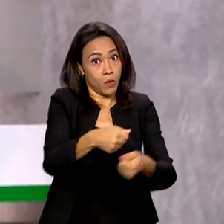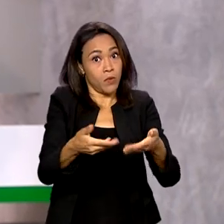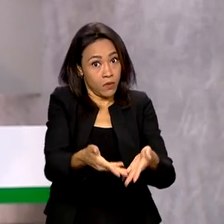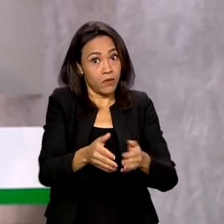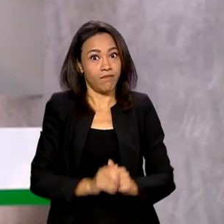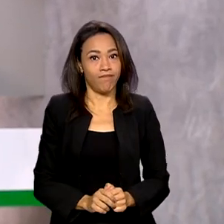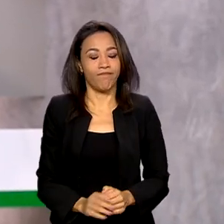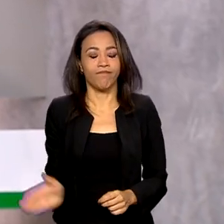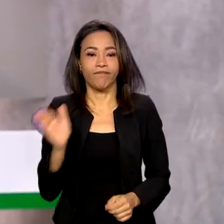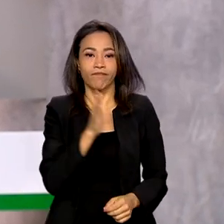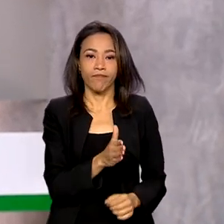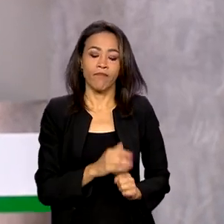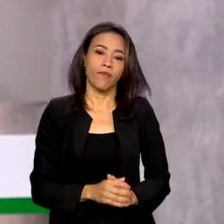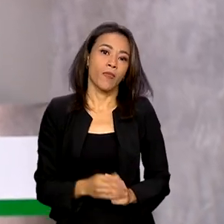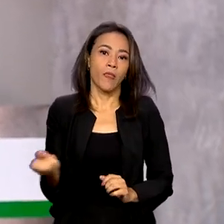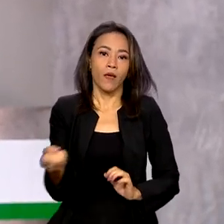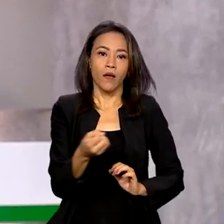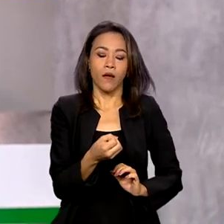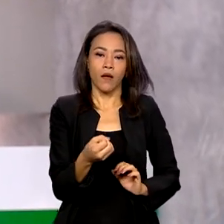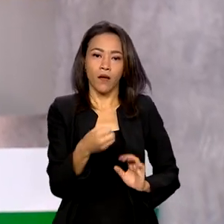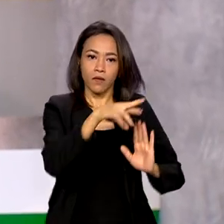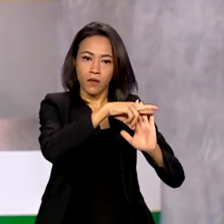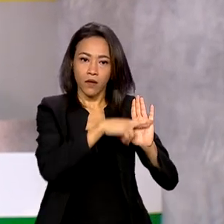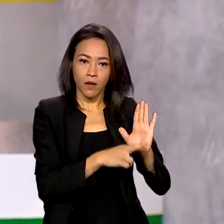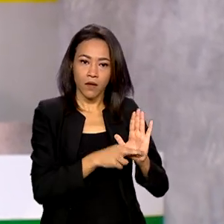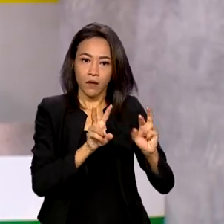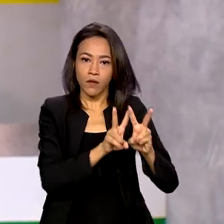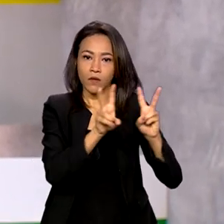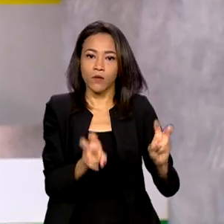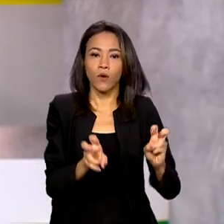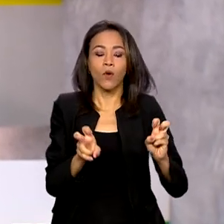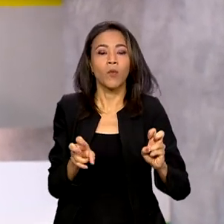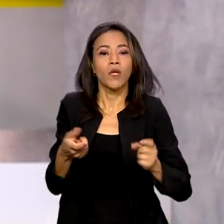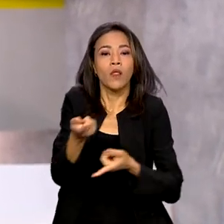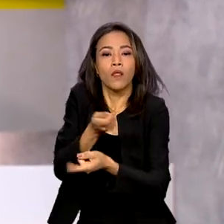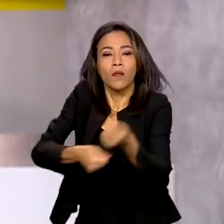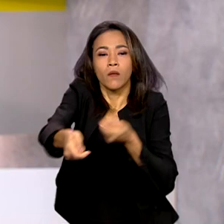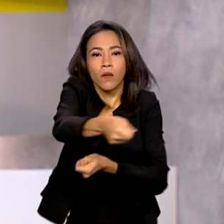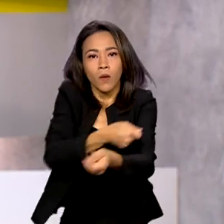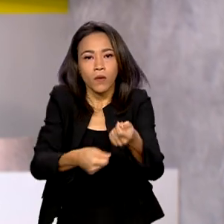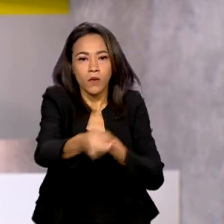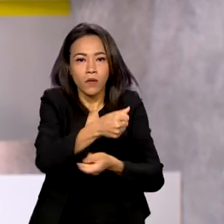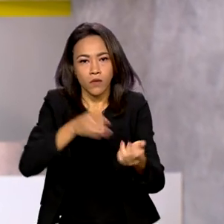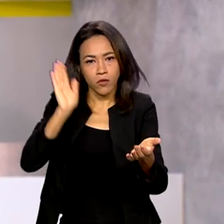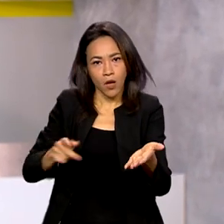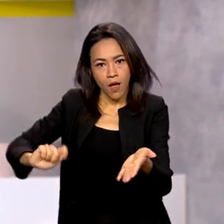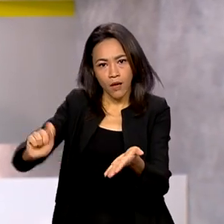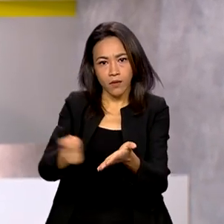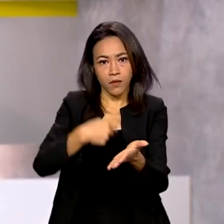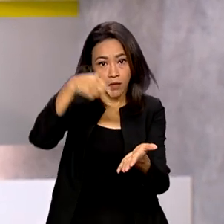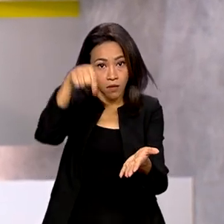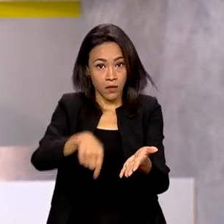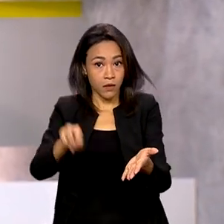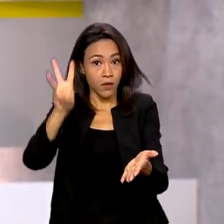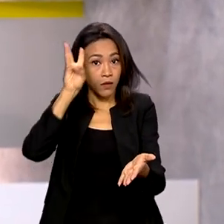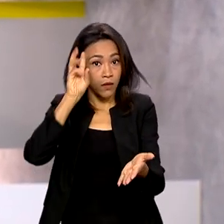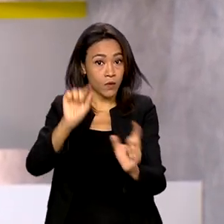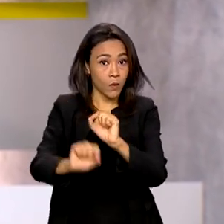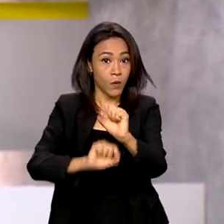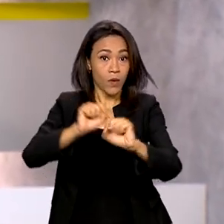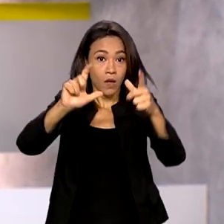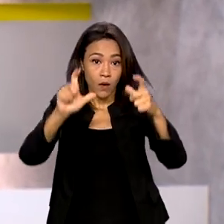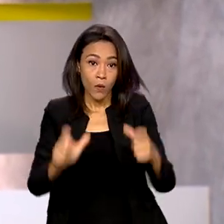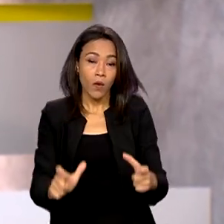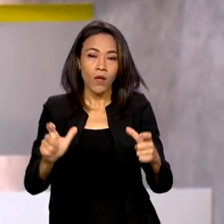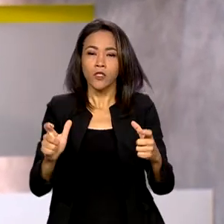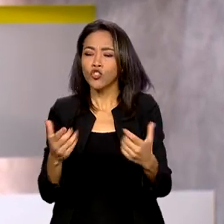As regras da Mesa Nacional de Negociação Permanente foram assinadas nesta terça-feira. O espaço